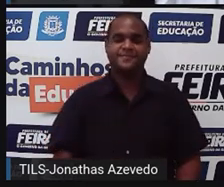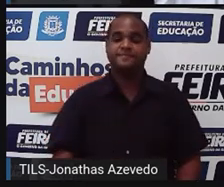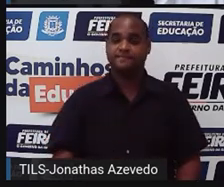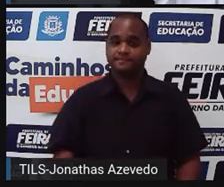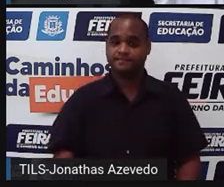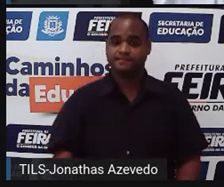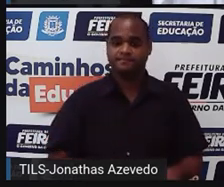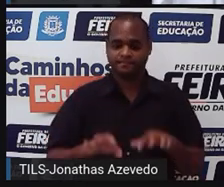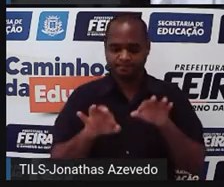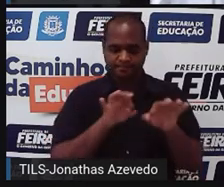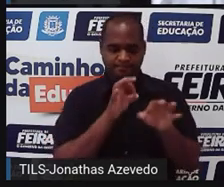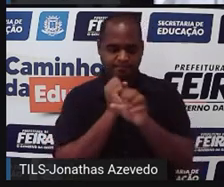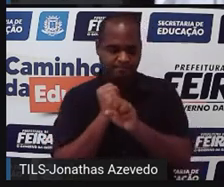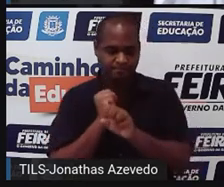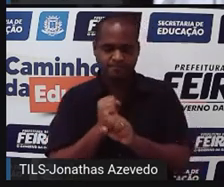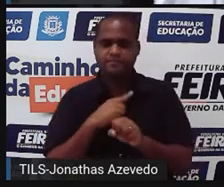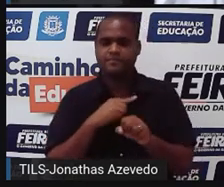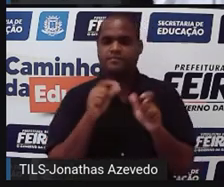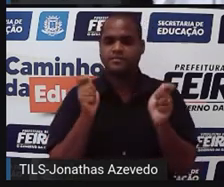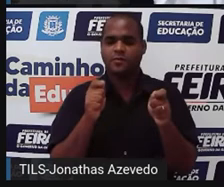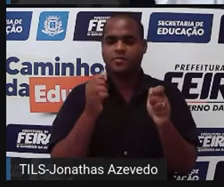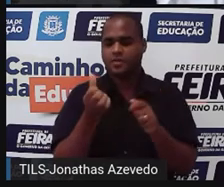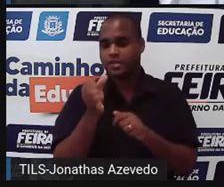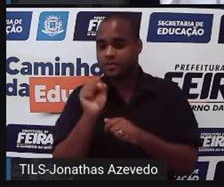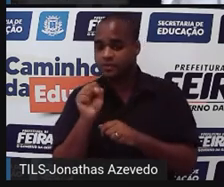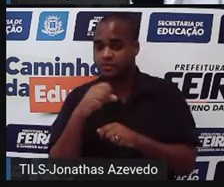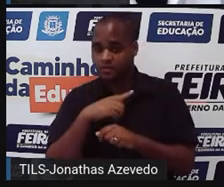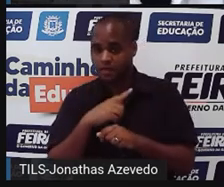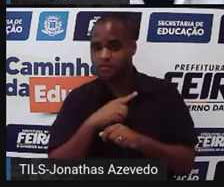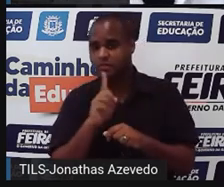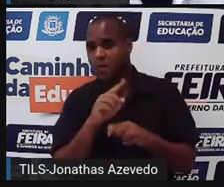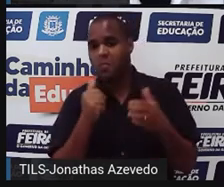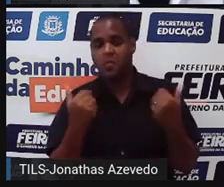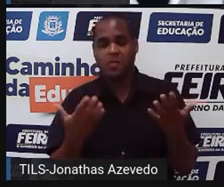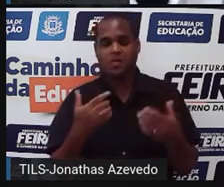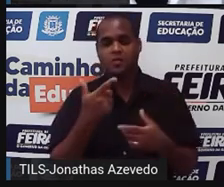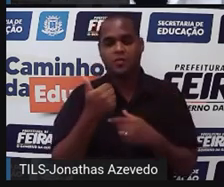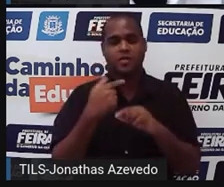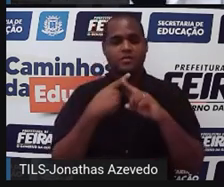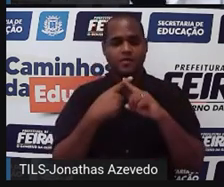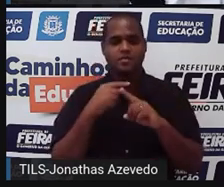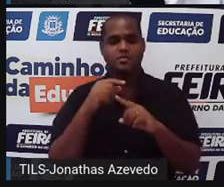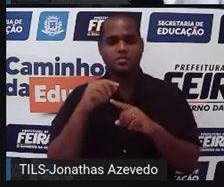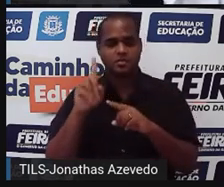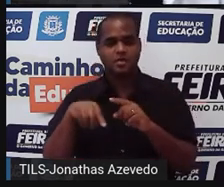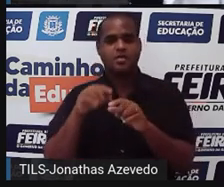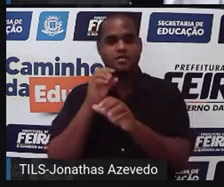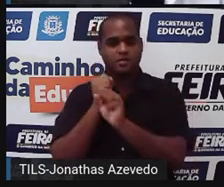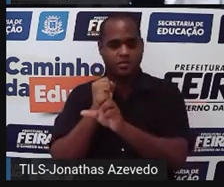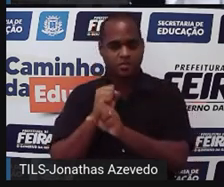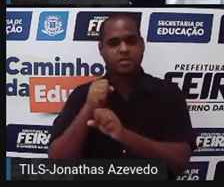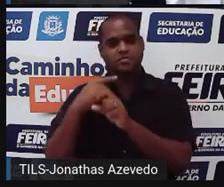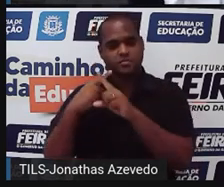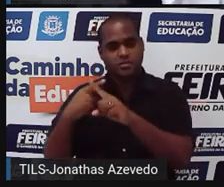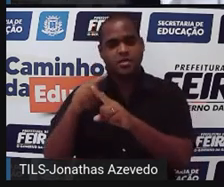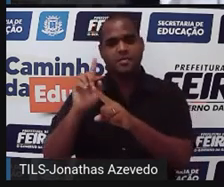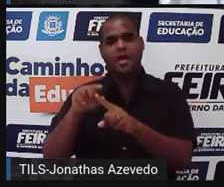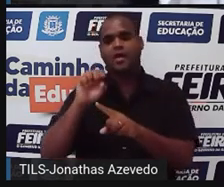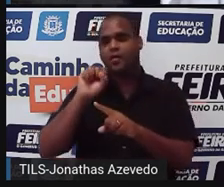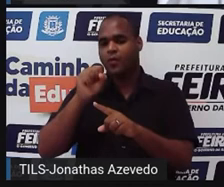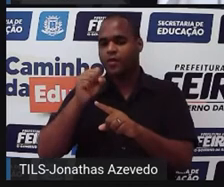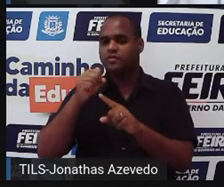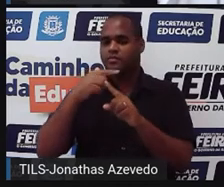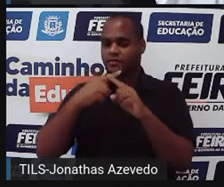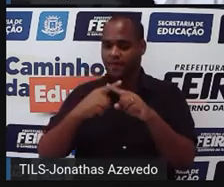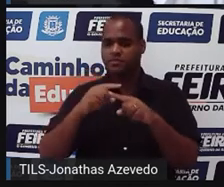Faço as contas e vejo se vai dar 68. Por quê? 12 vezes o valor de x mais 8 vezes o valor